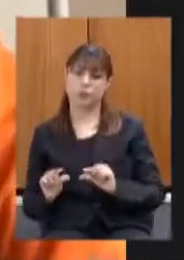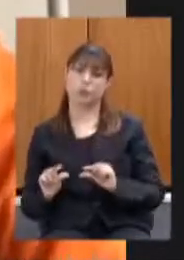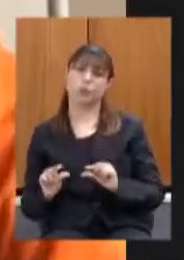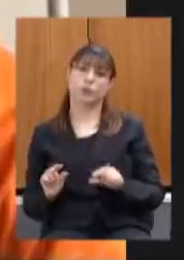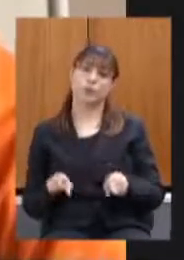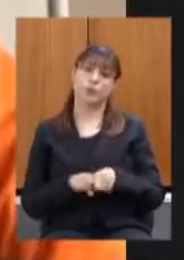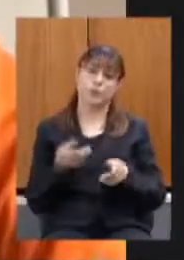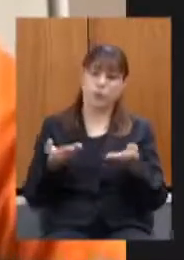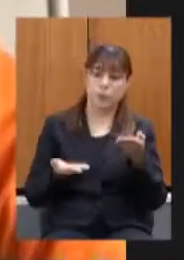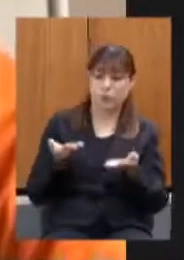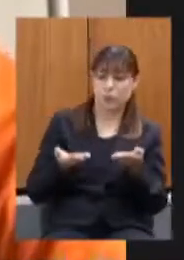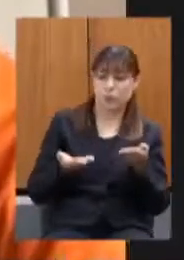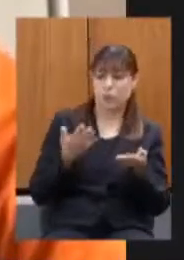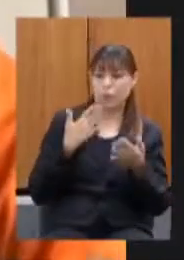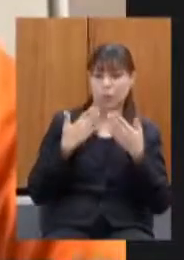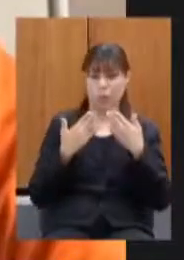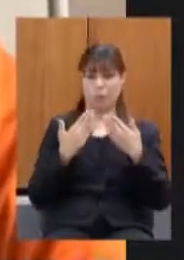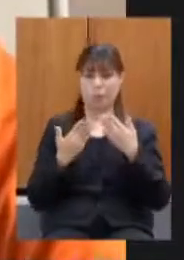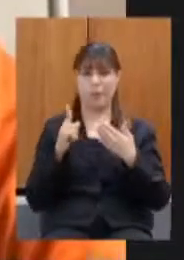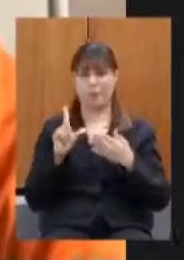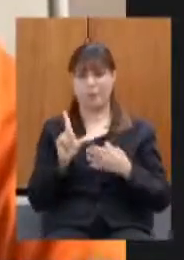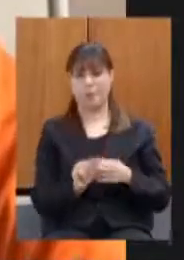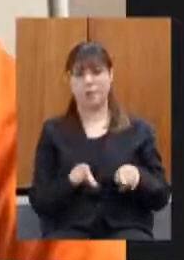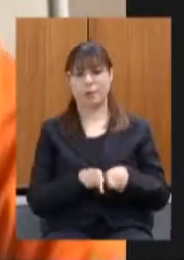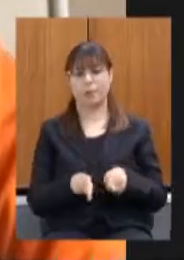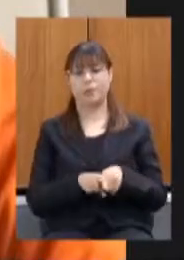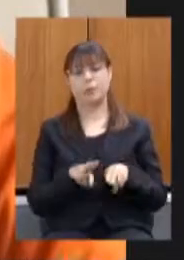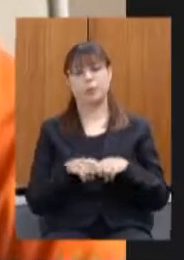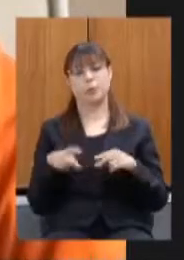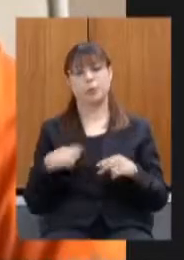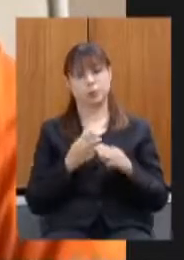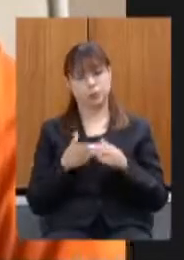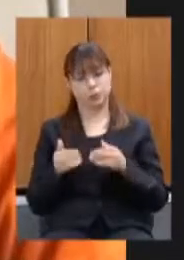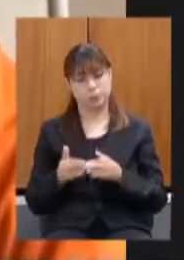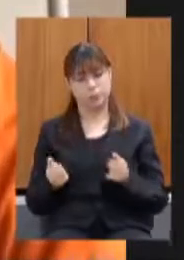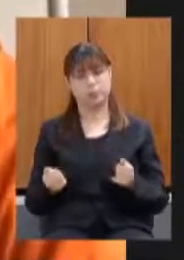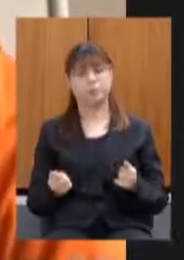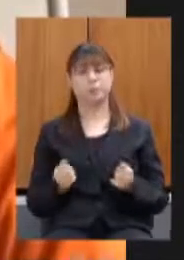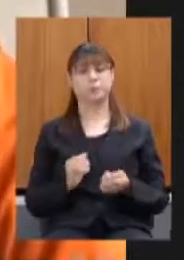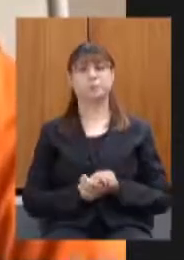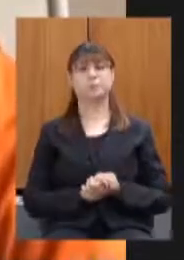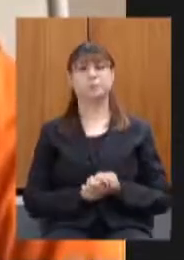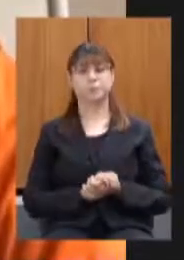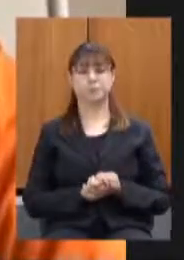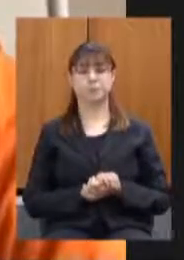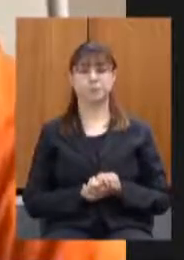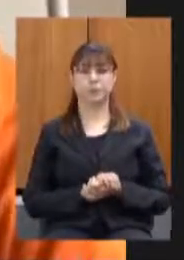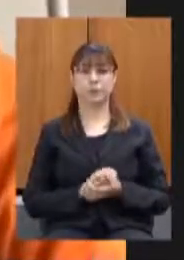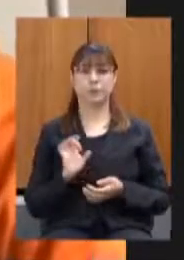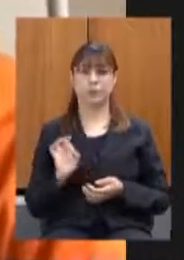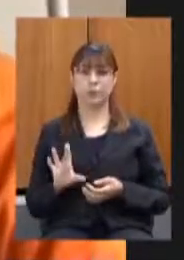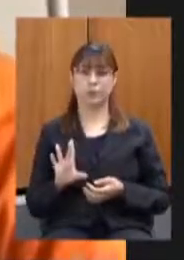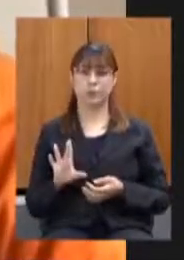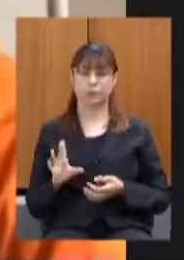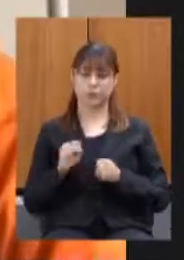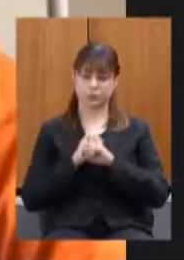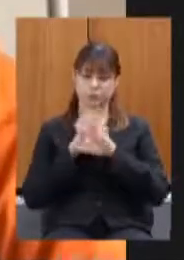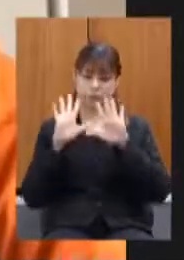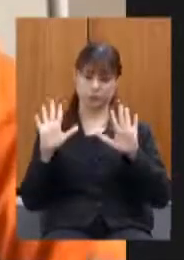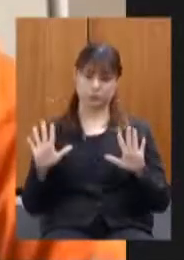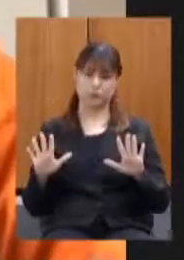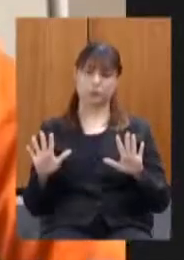proporcionalmente menor e essa que foi nossa súbita aqui então só para poder expressar nossa